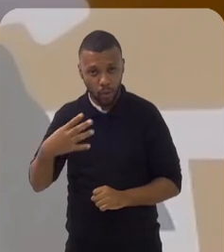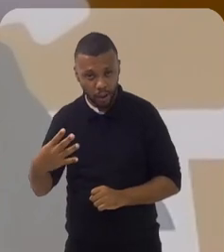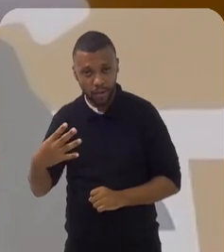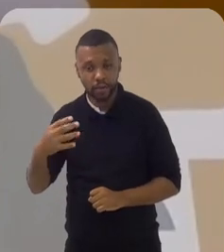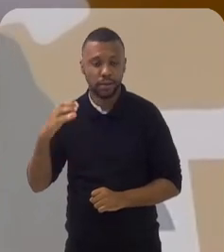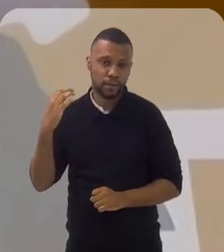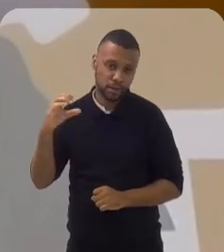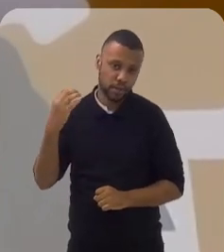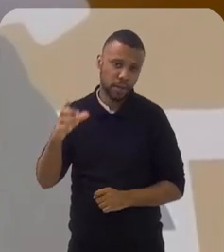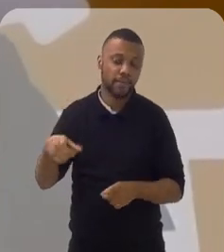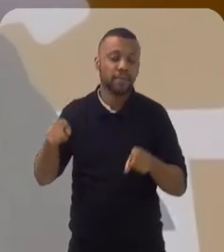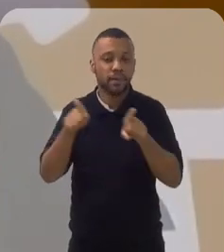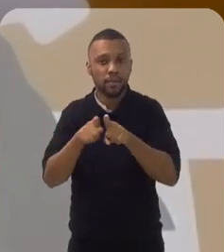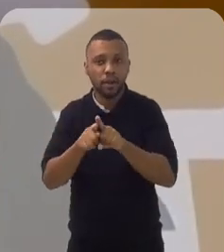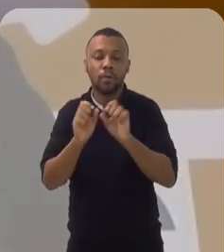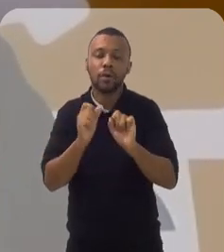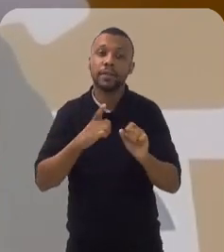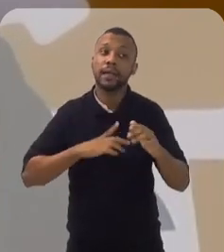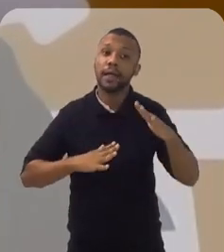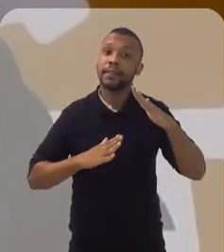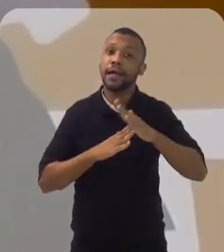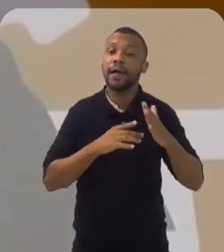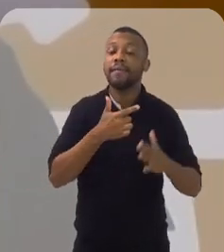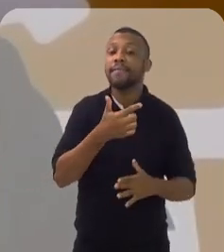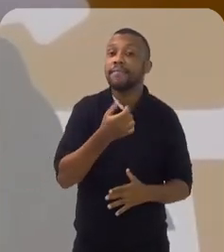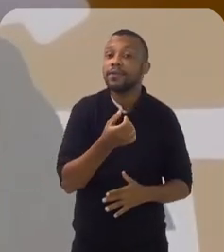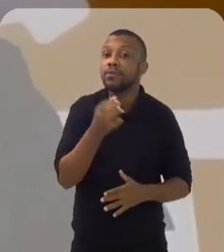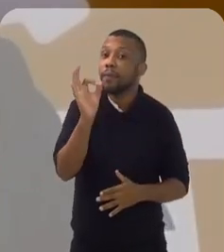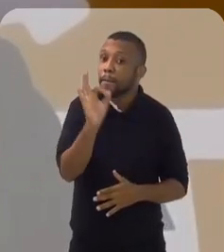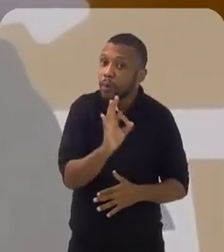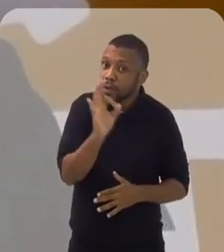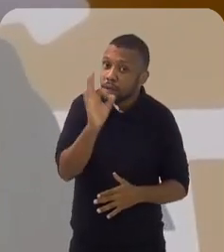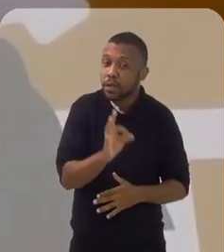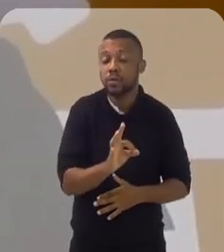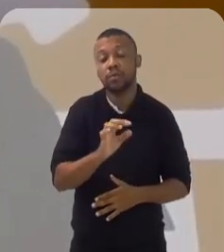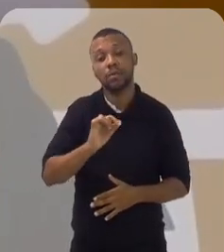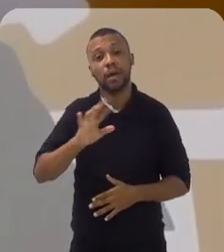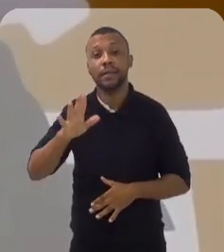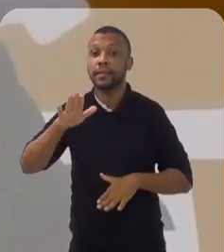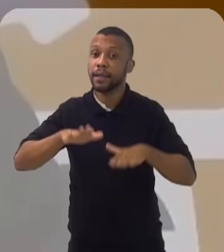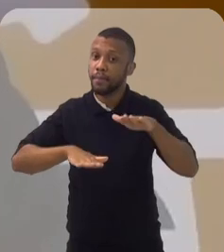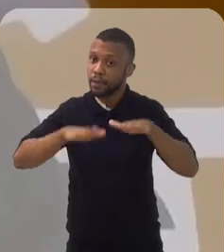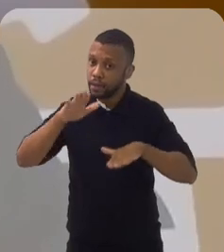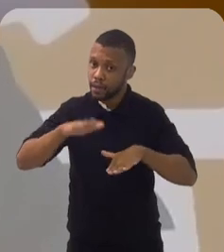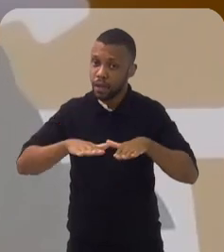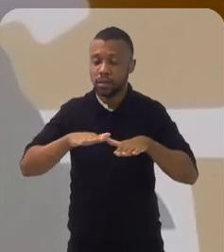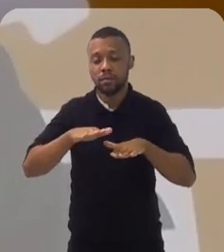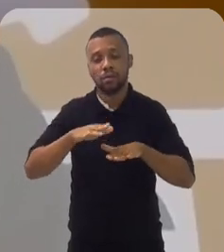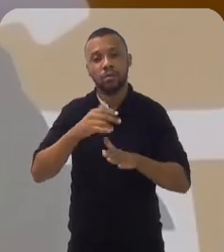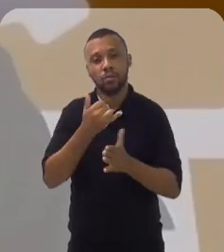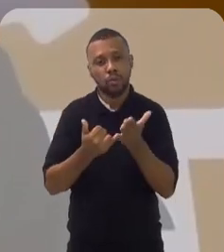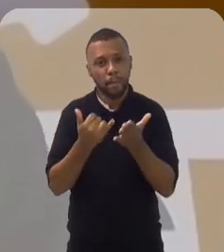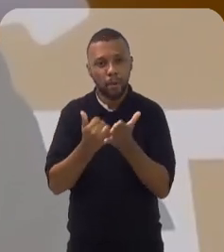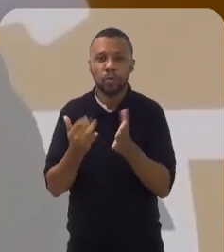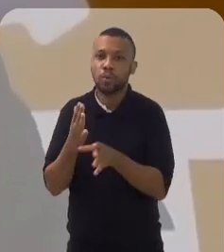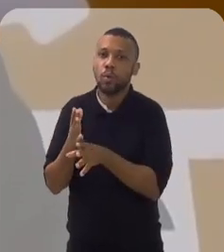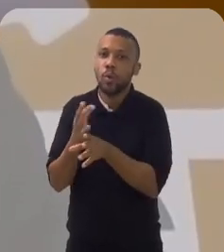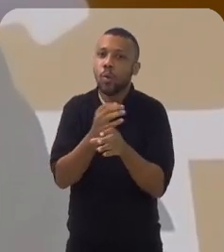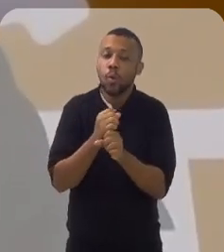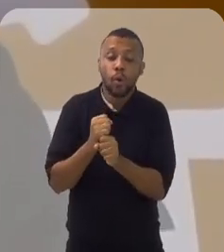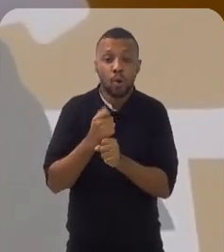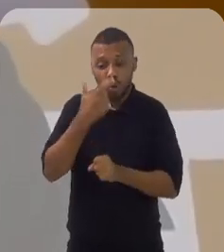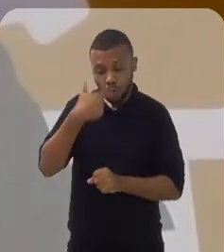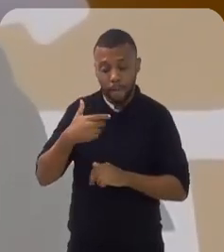mas ela também pode ser de até 20% do seu imposto devido. Então, dependendo do imposto que seja apurado na sua declaração,